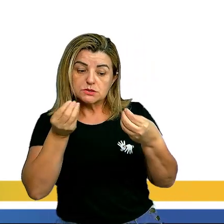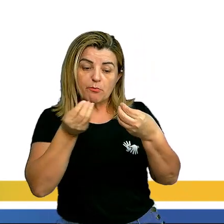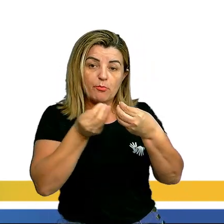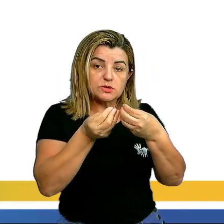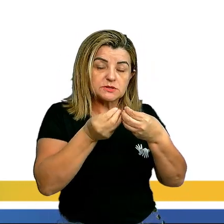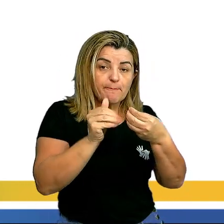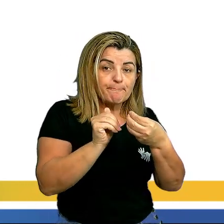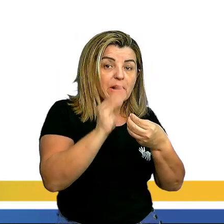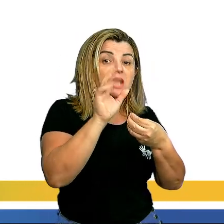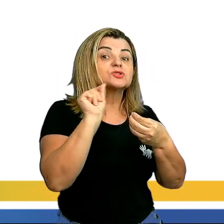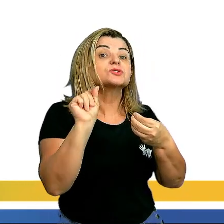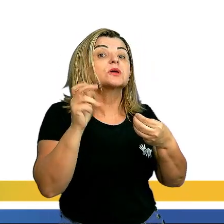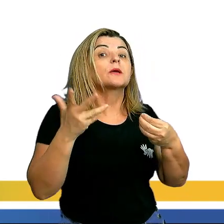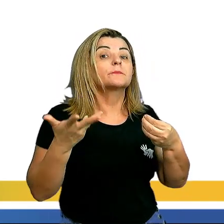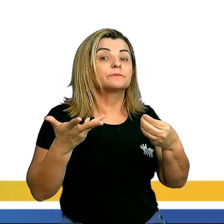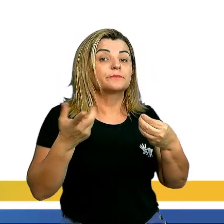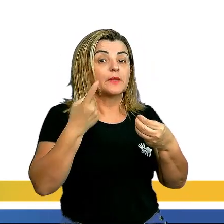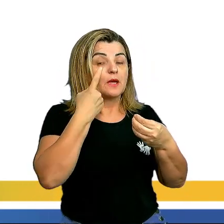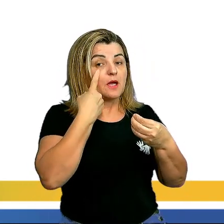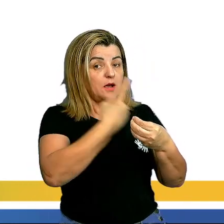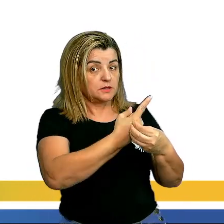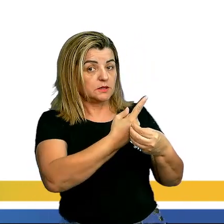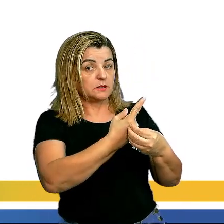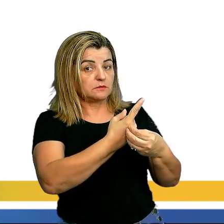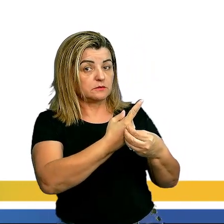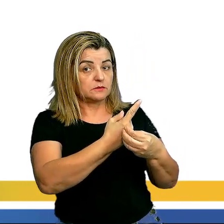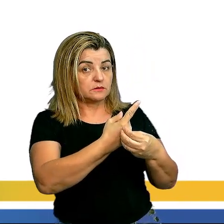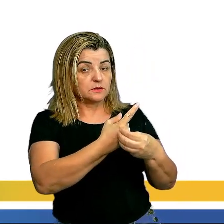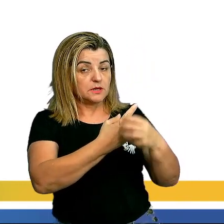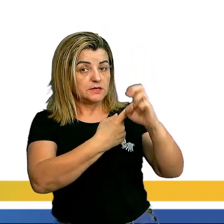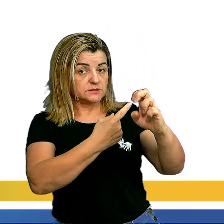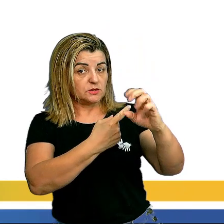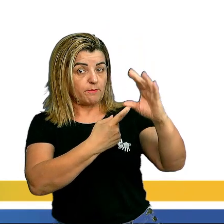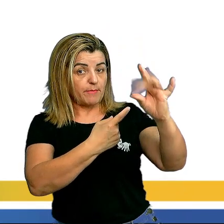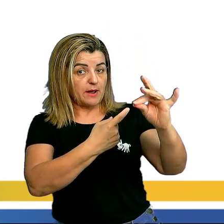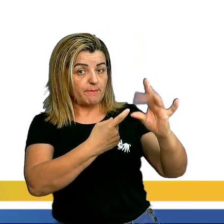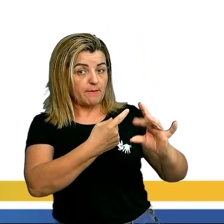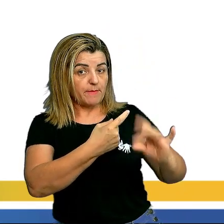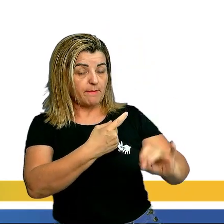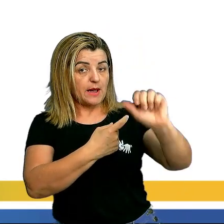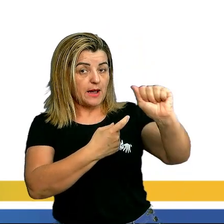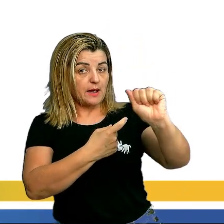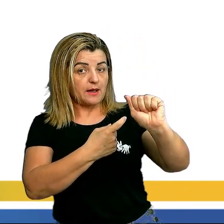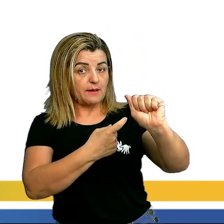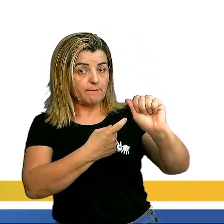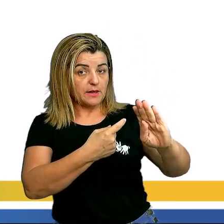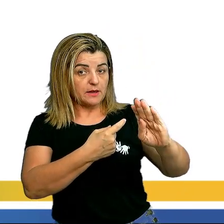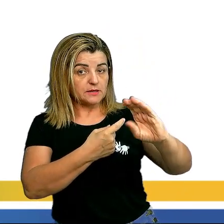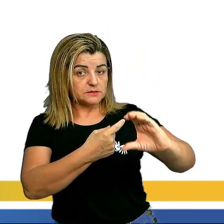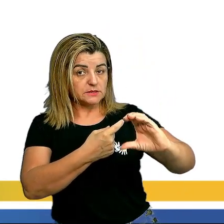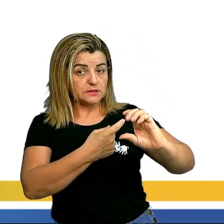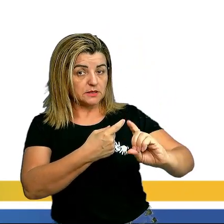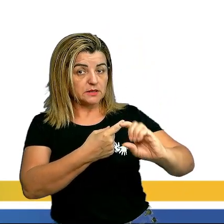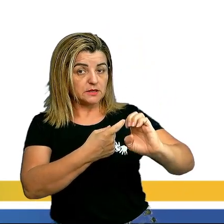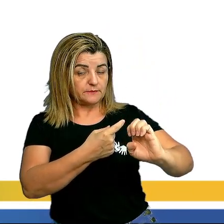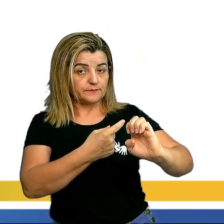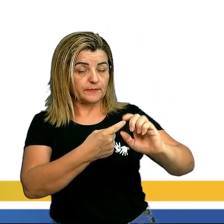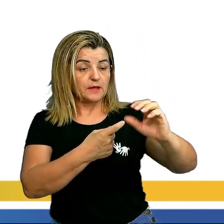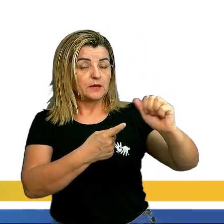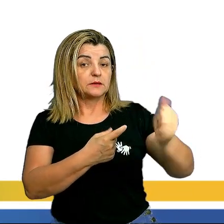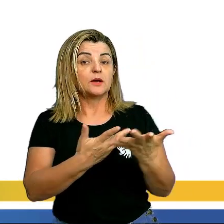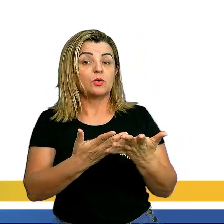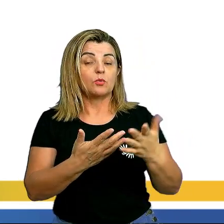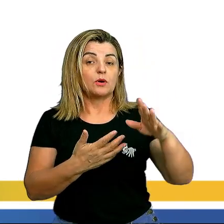mais de. Aí nós temos aí 5 alternativas. Letra A, tá? 30. B,